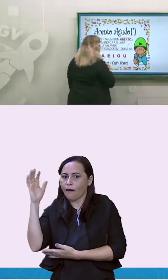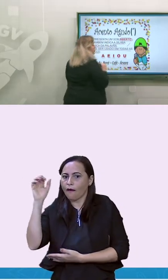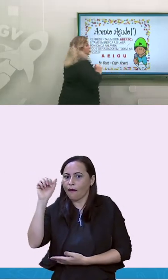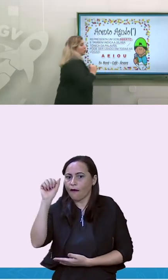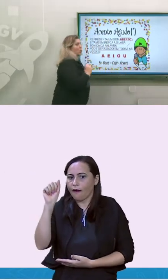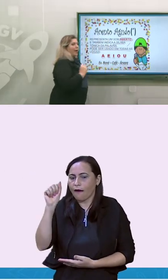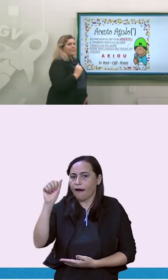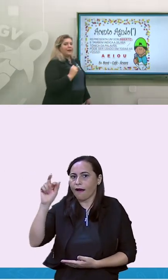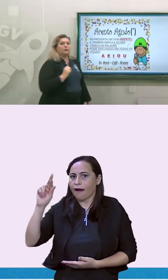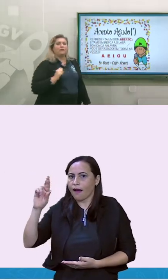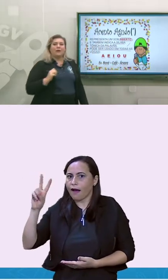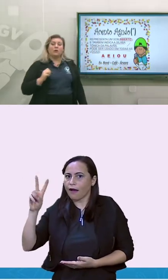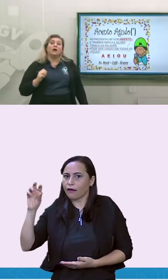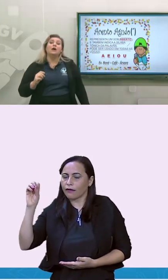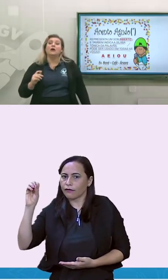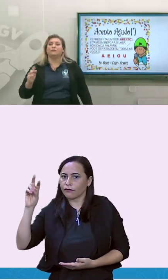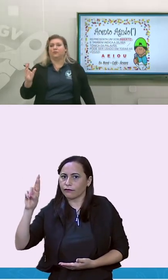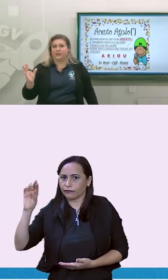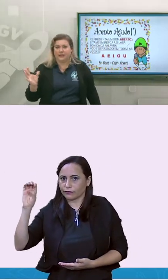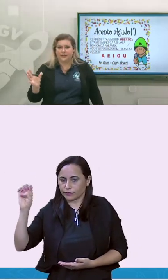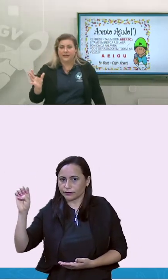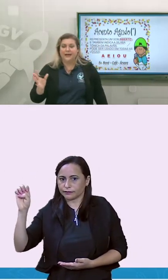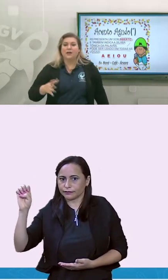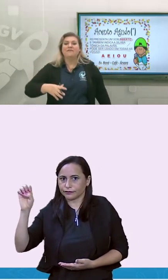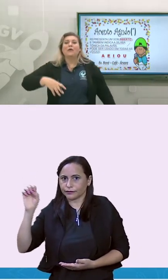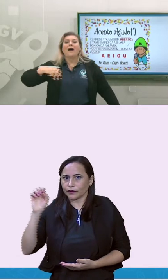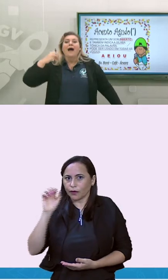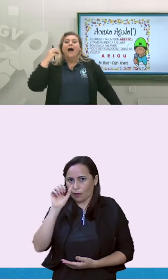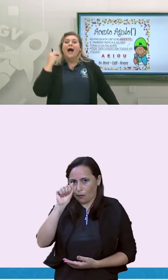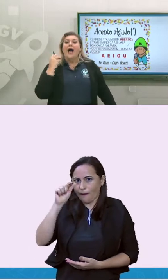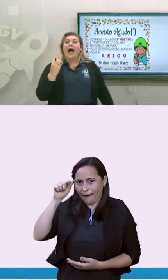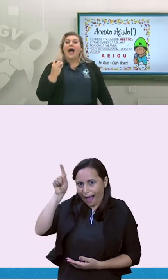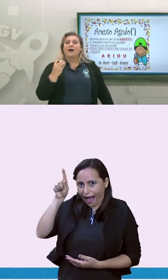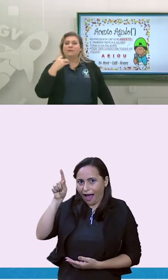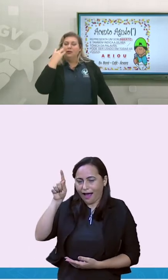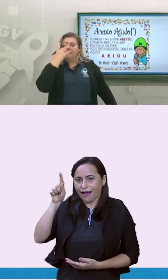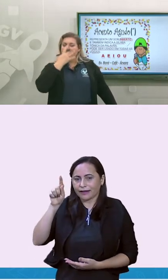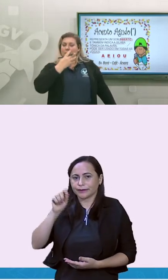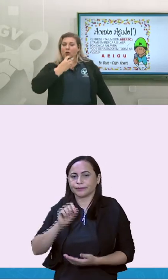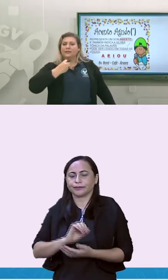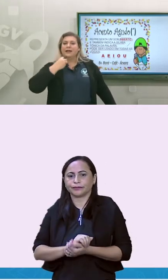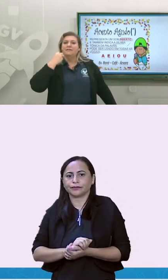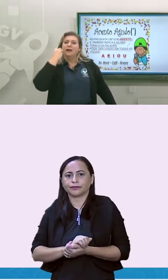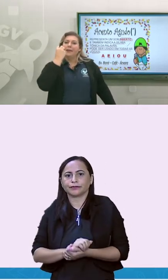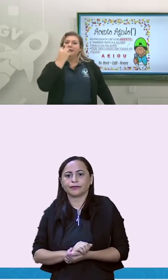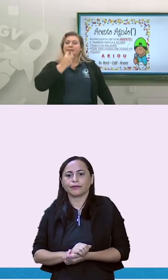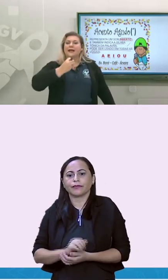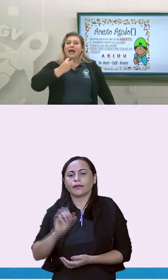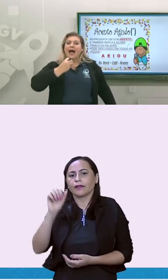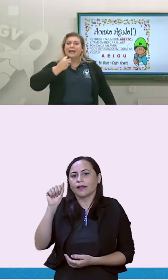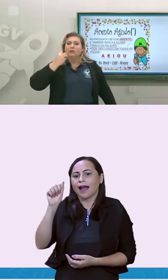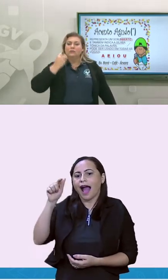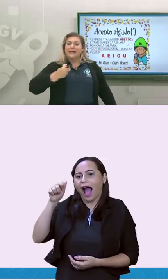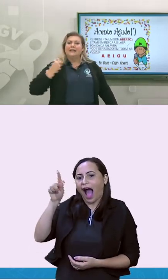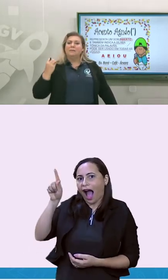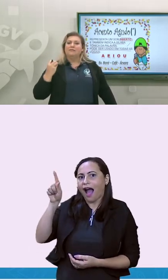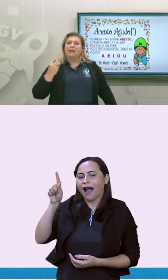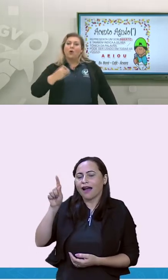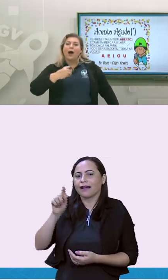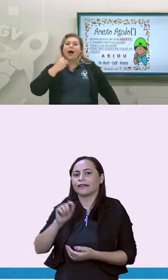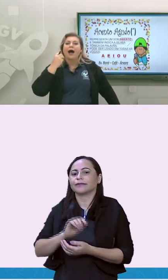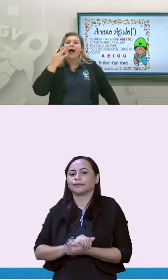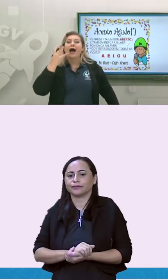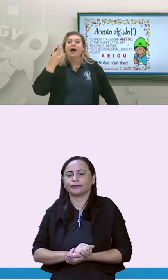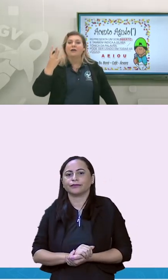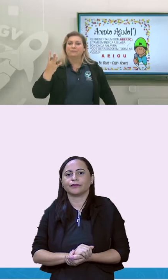Veja que o som é aberto. Eu falo ânvore. Eu falo árvore. Minha boca até fica mais arredondada pra